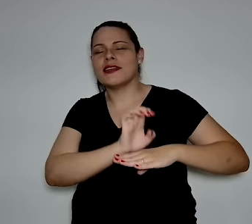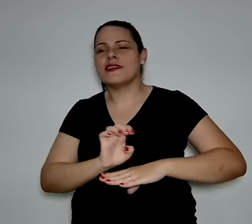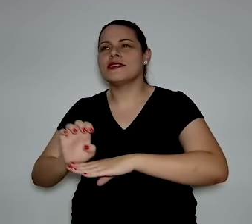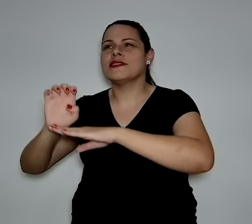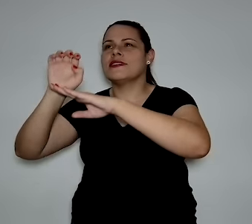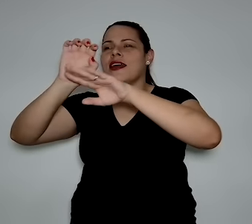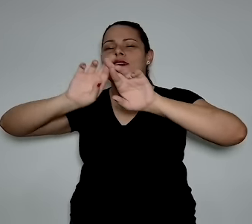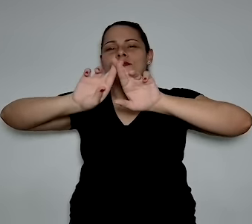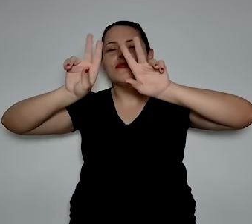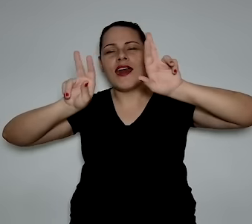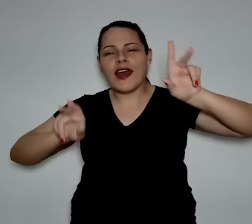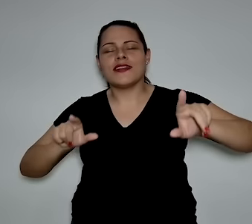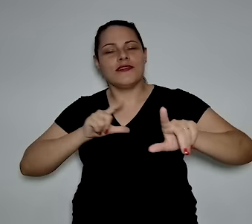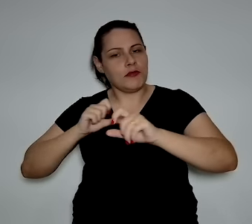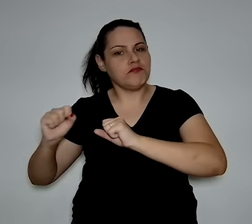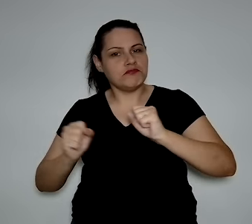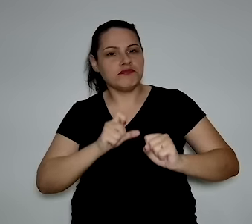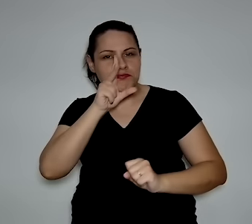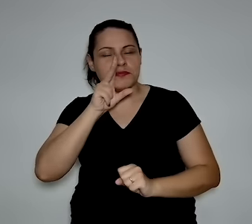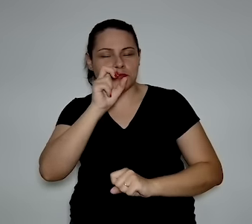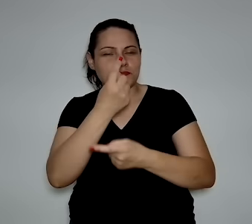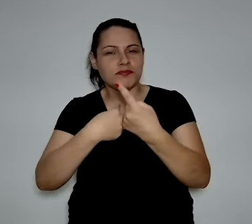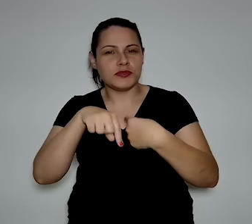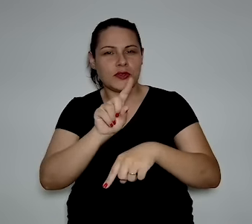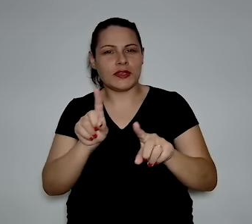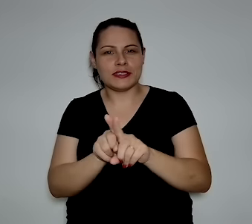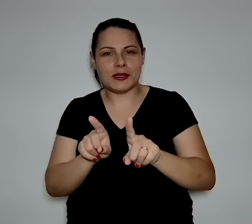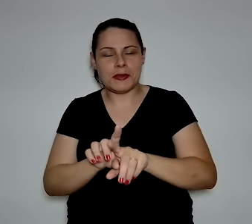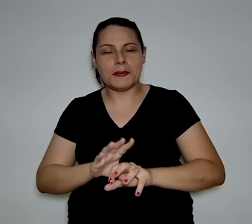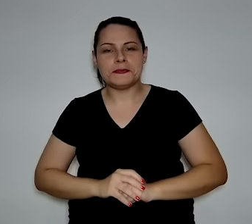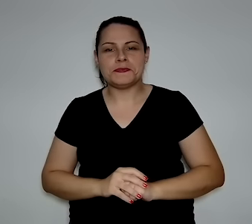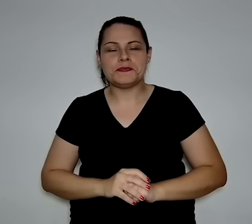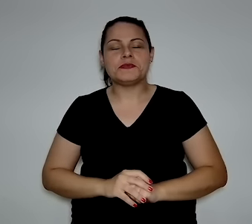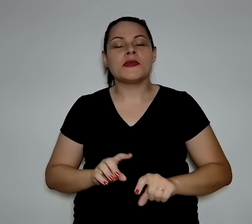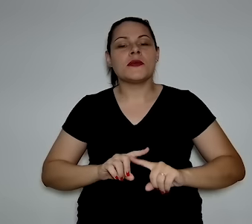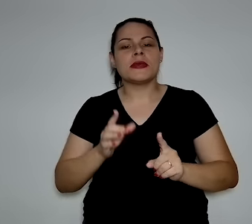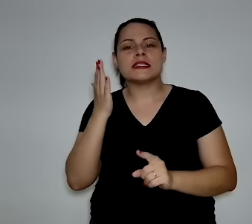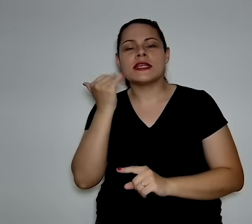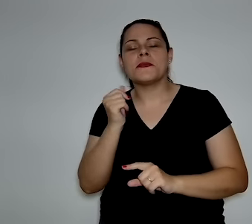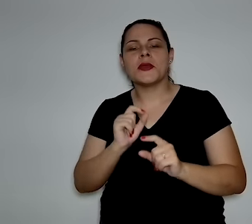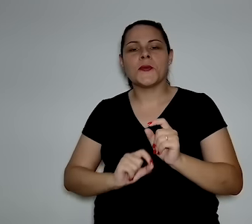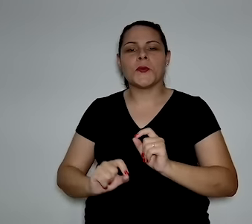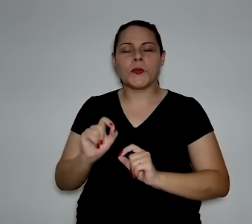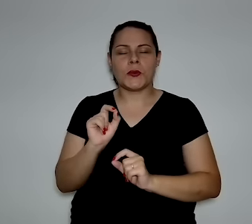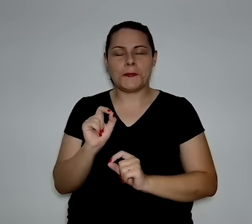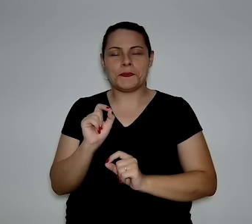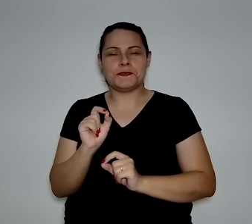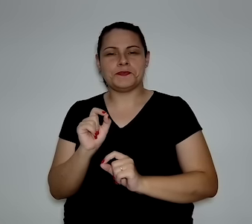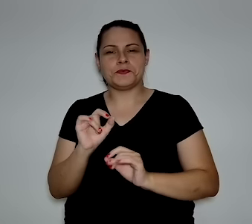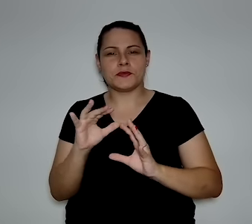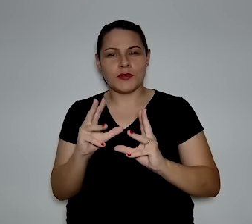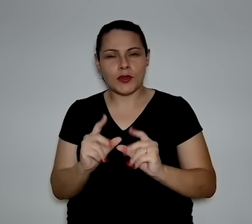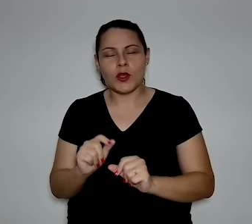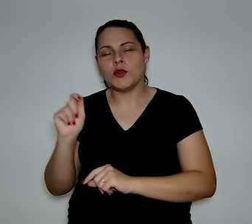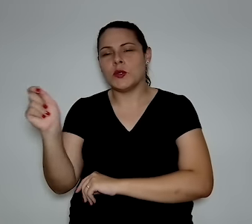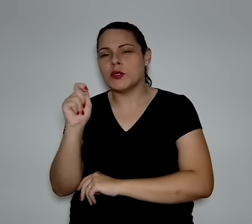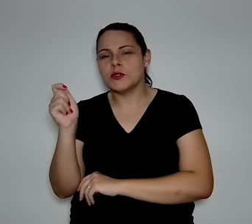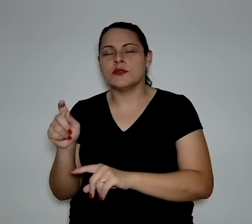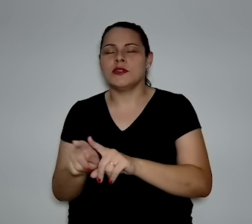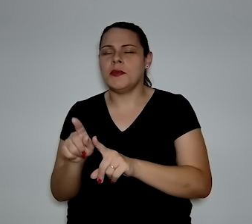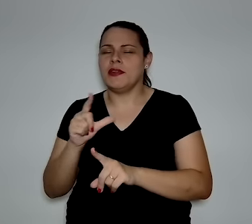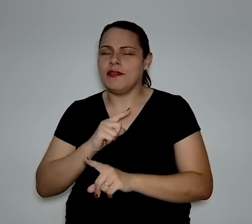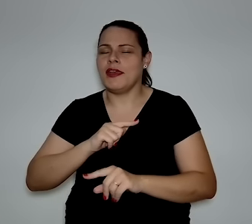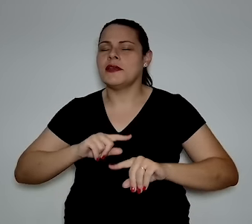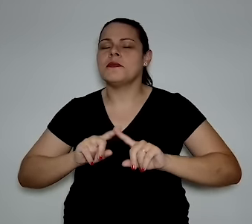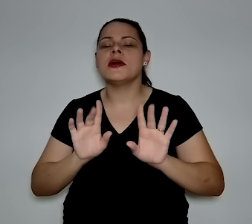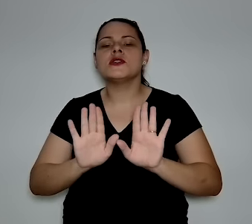outros estados têm muito potencial, o próprio seus vizinhos lá, o Rio Grande do Norte, mesmo no Sul, no Rio Grande do Sul, você